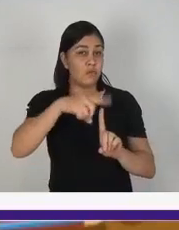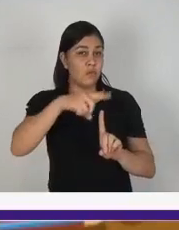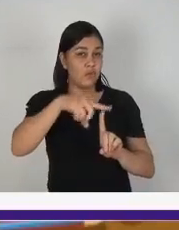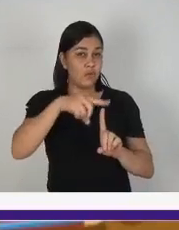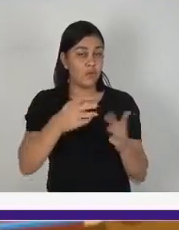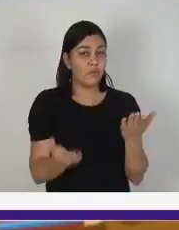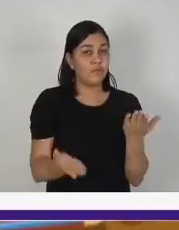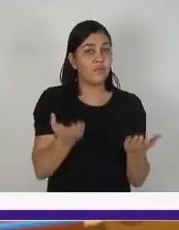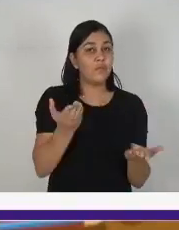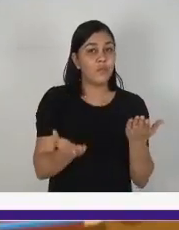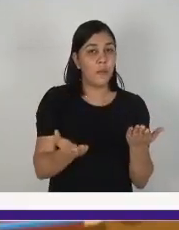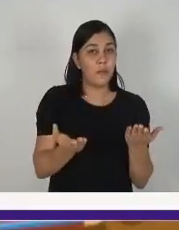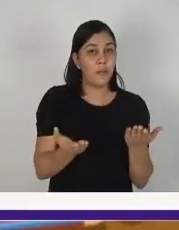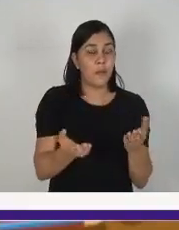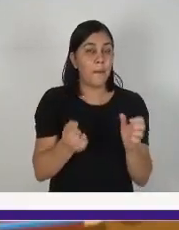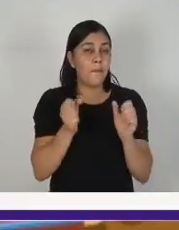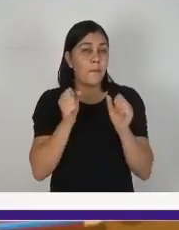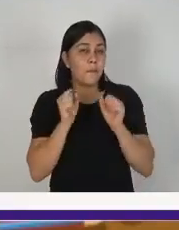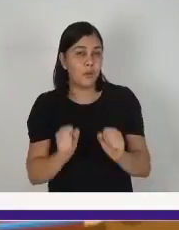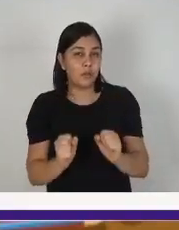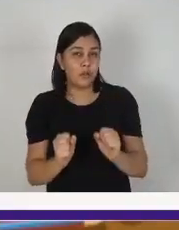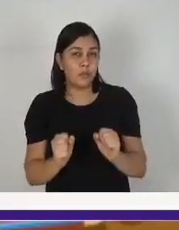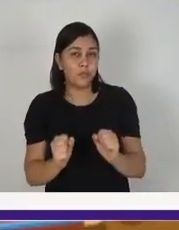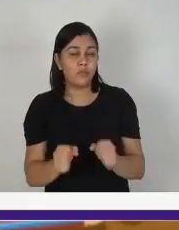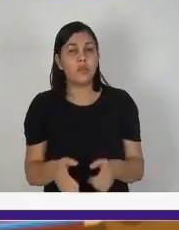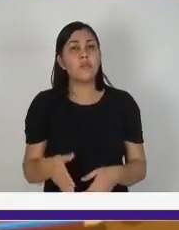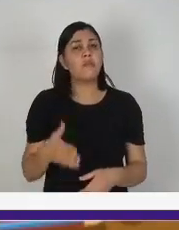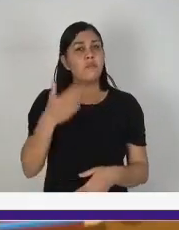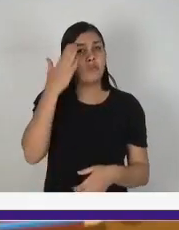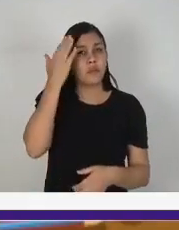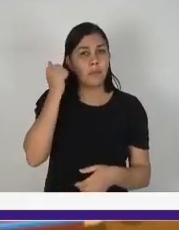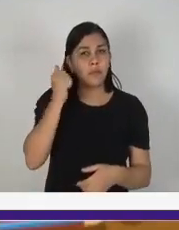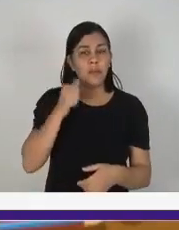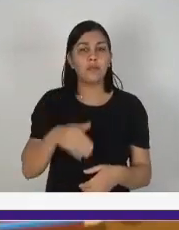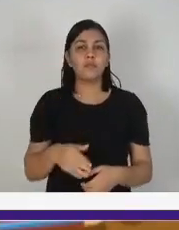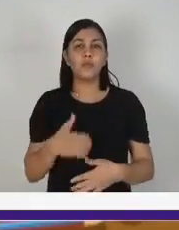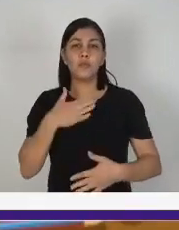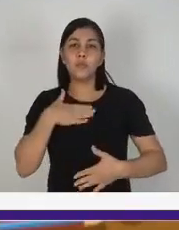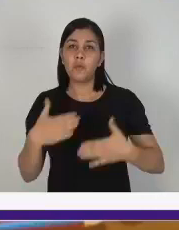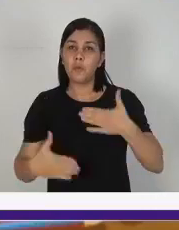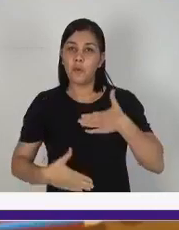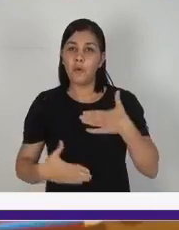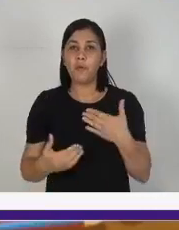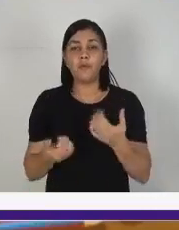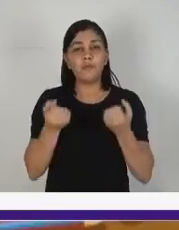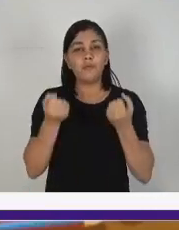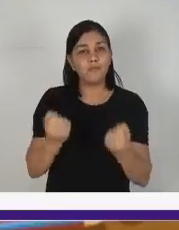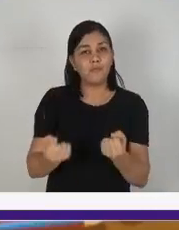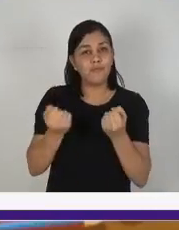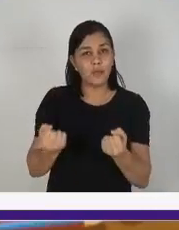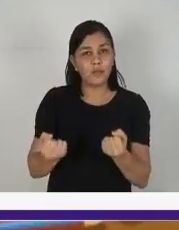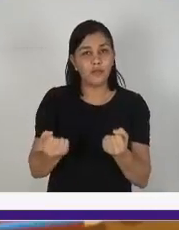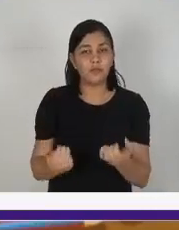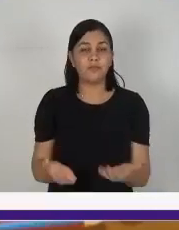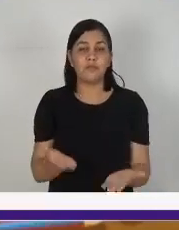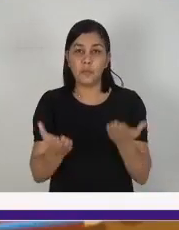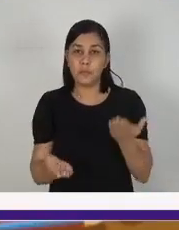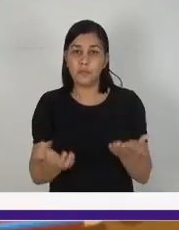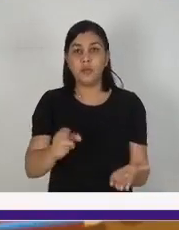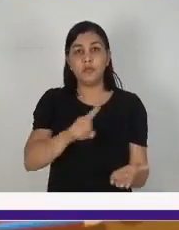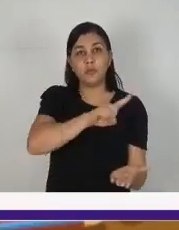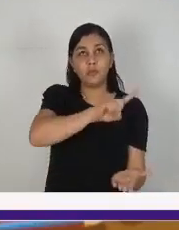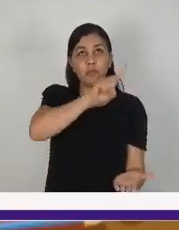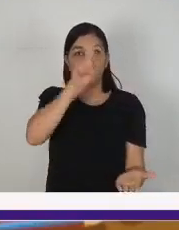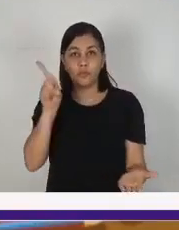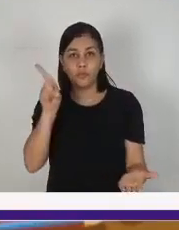medir o peso do nosso corpo. Não é legal isso? Vamos conhecer a medida